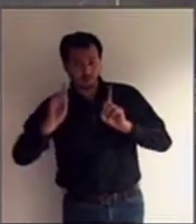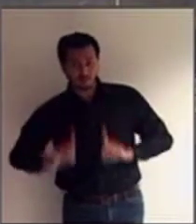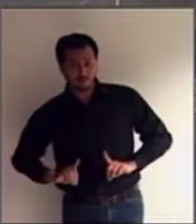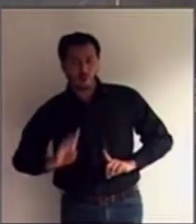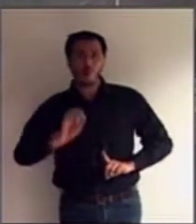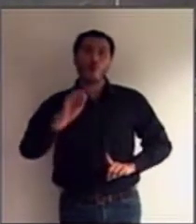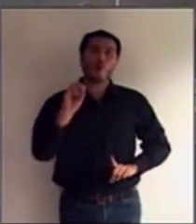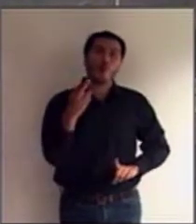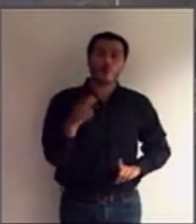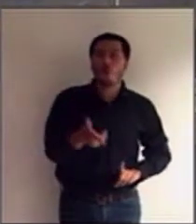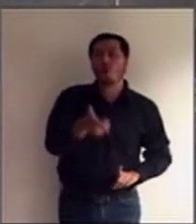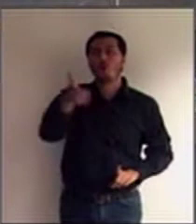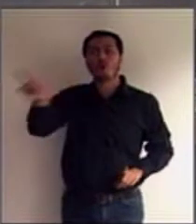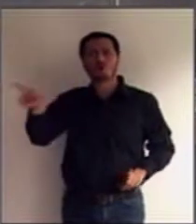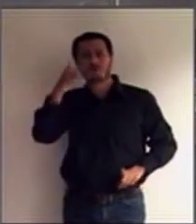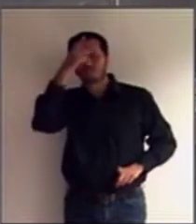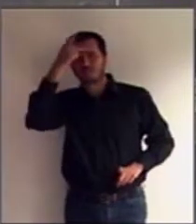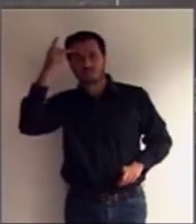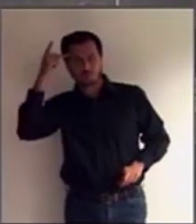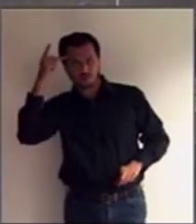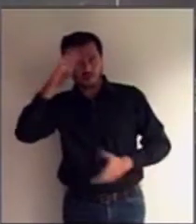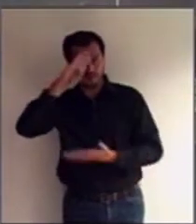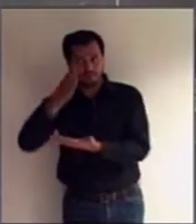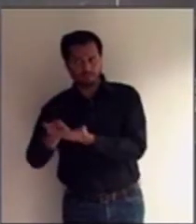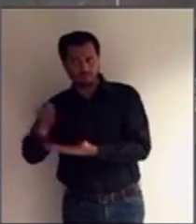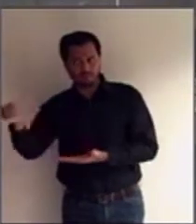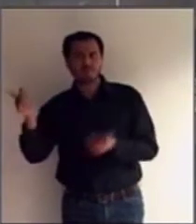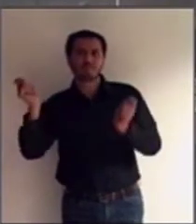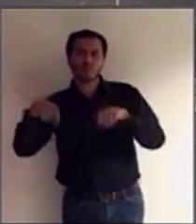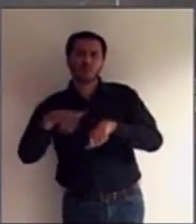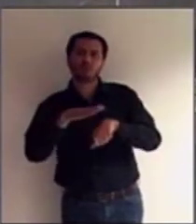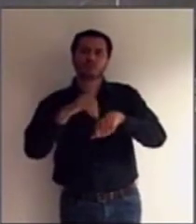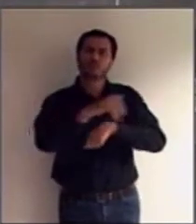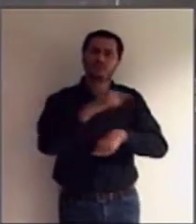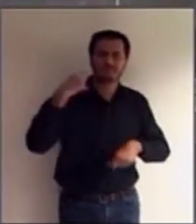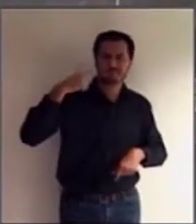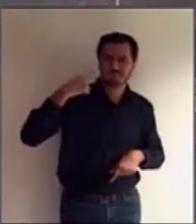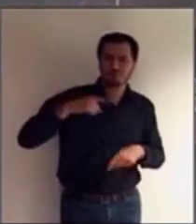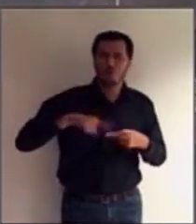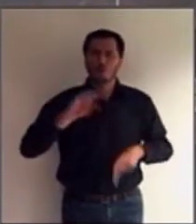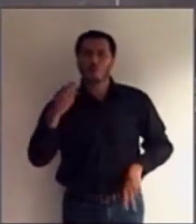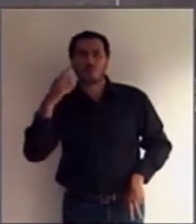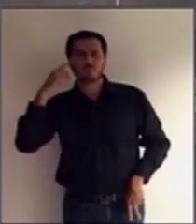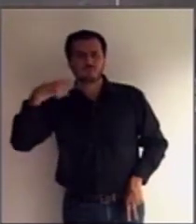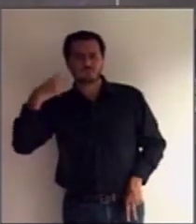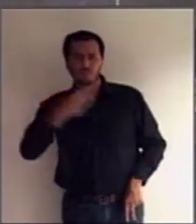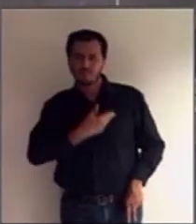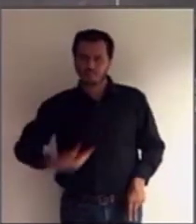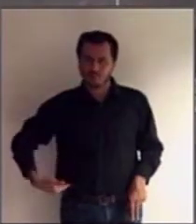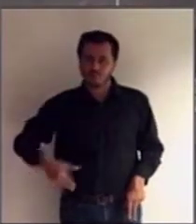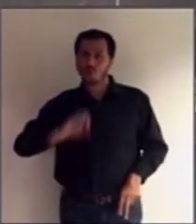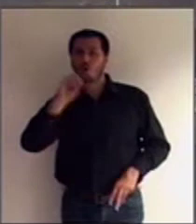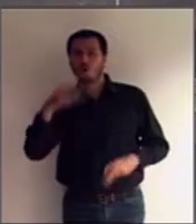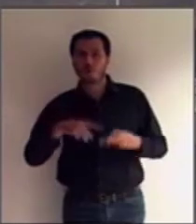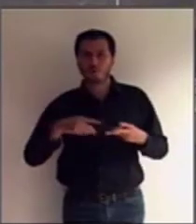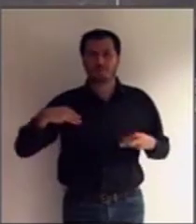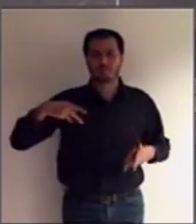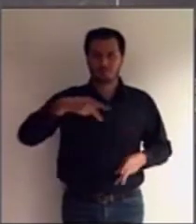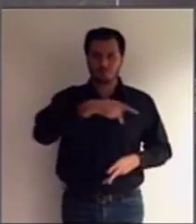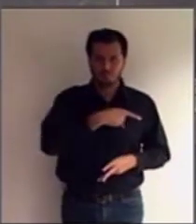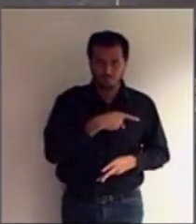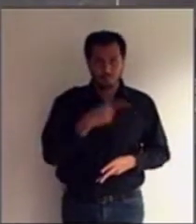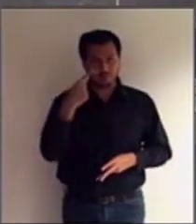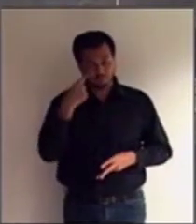pessoa de sua confiança deve procurar o seu advogado, um defensor público ou ministério público para rever os